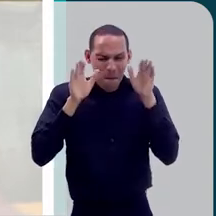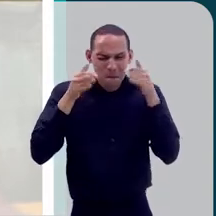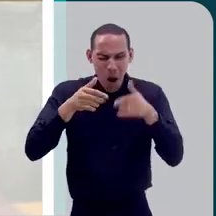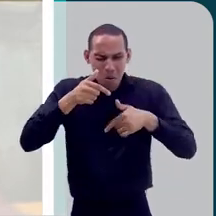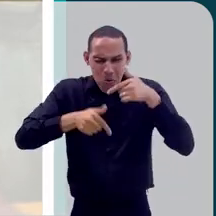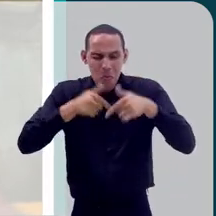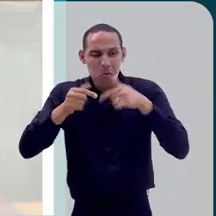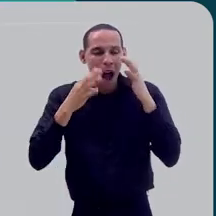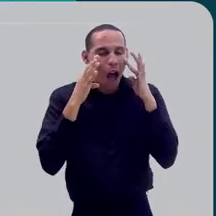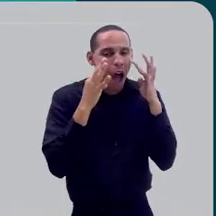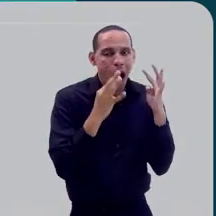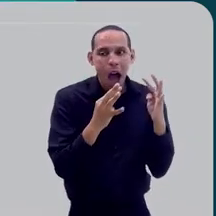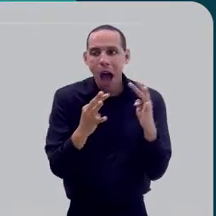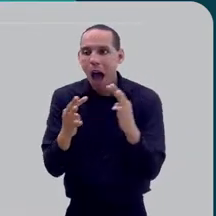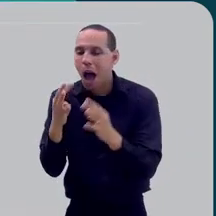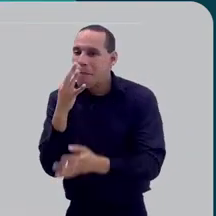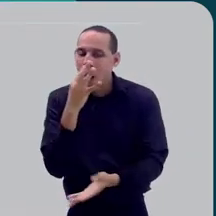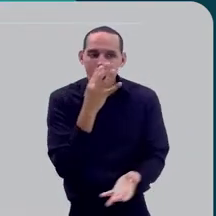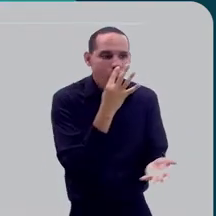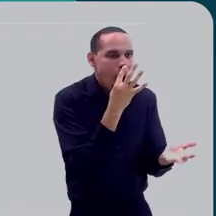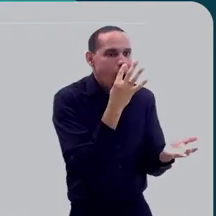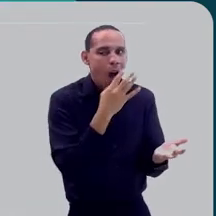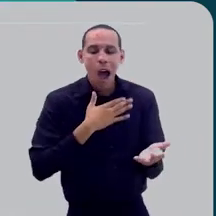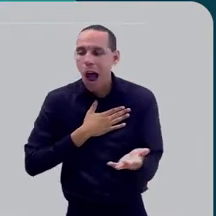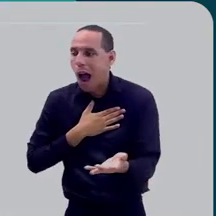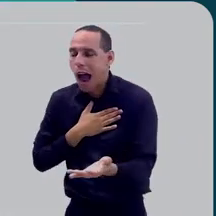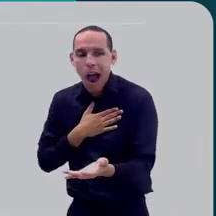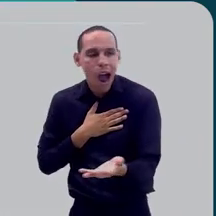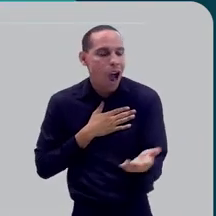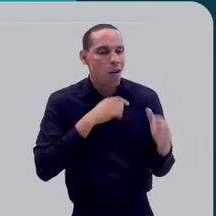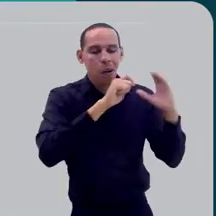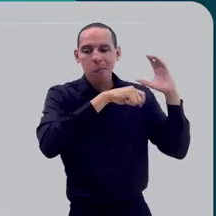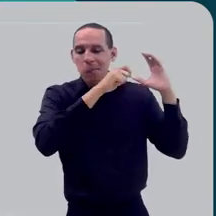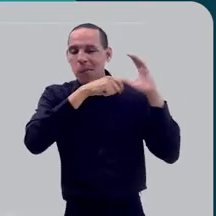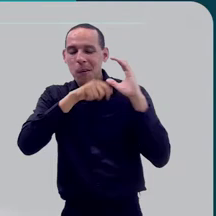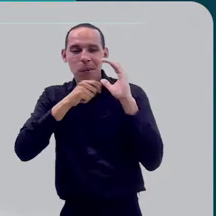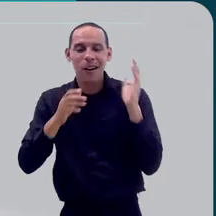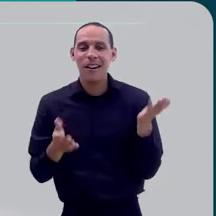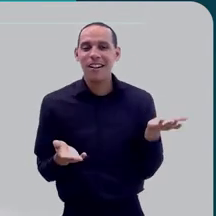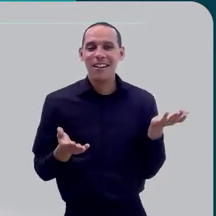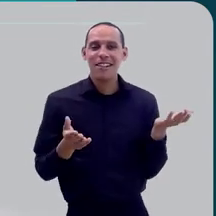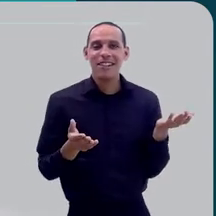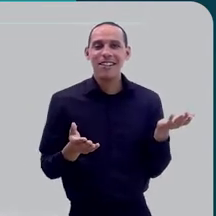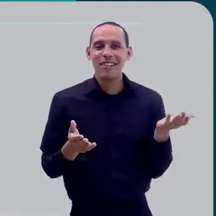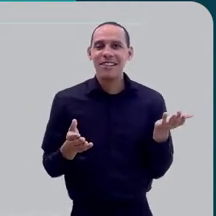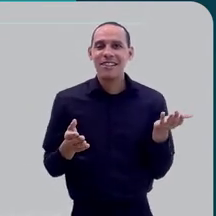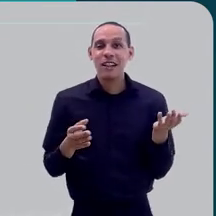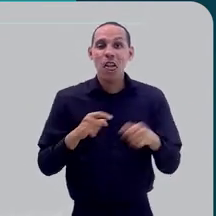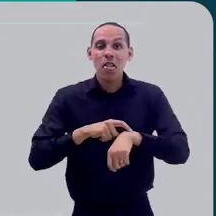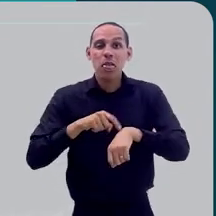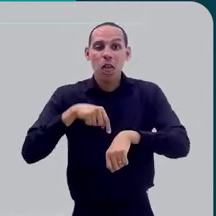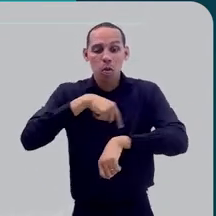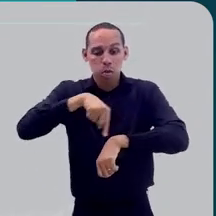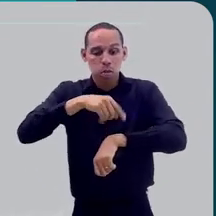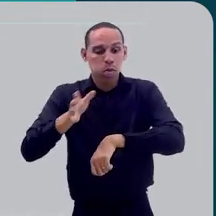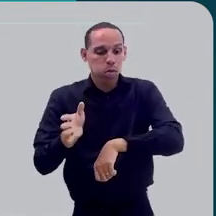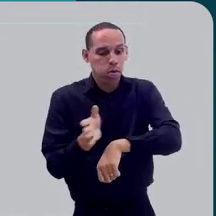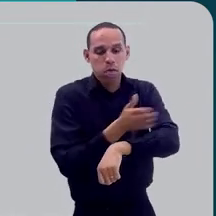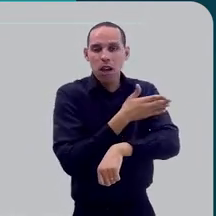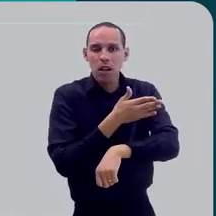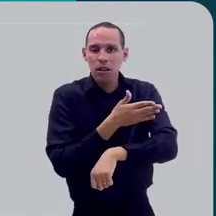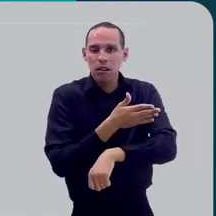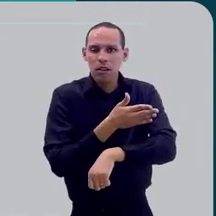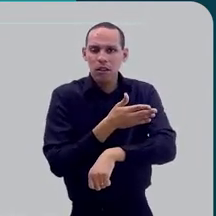porque eu estou ali, sabe? Fascinado naquilo ali, porque eu gosto de estar ali, gosto de estar gravando. Ou seja, não vejo o meu tempo passar.